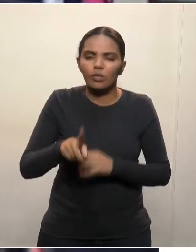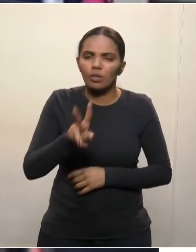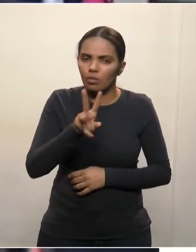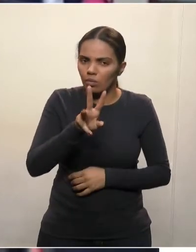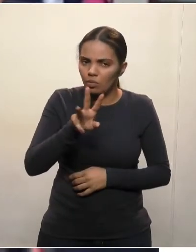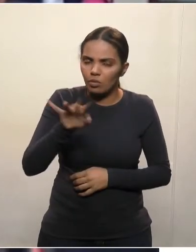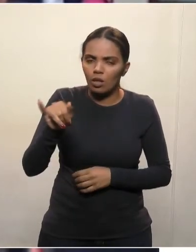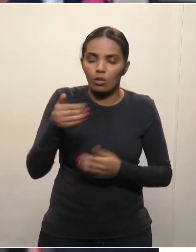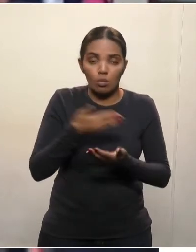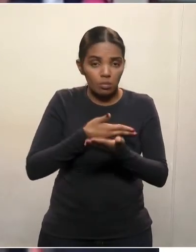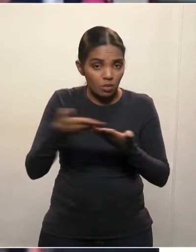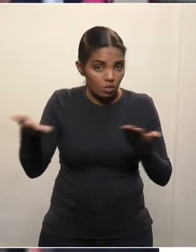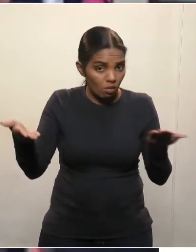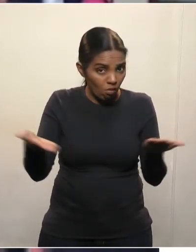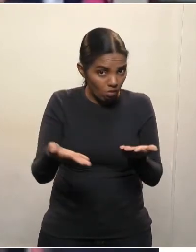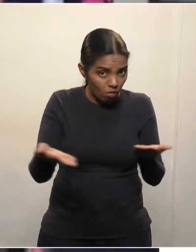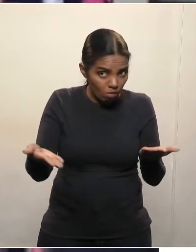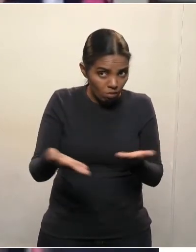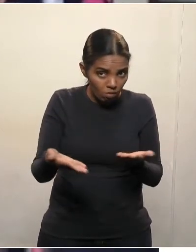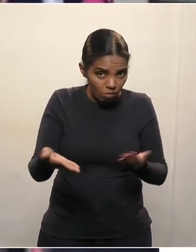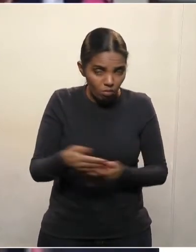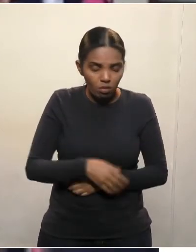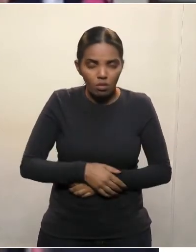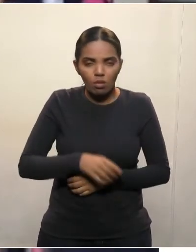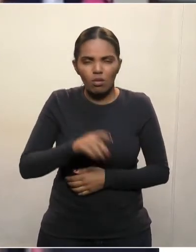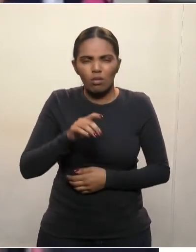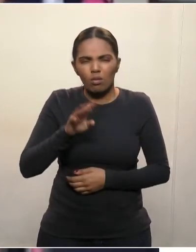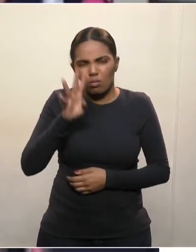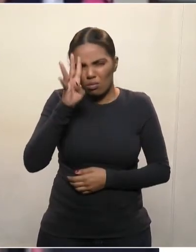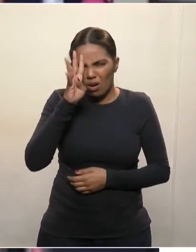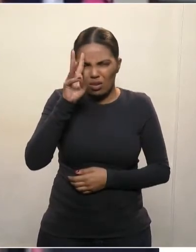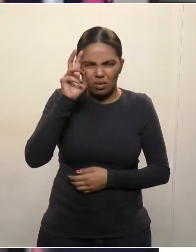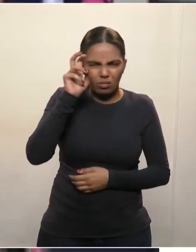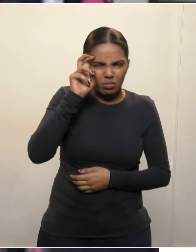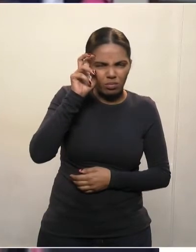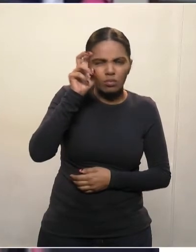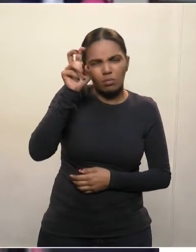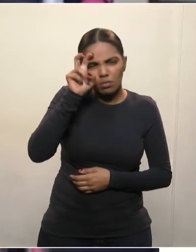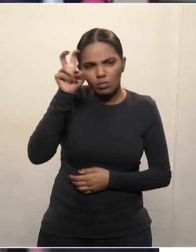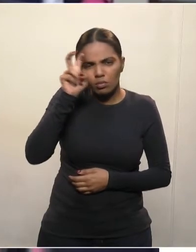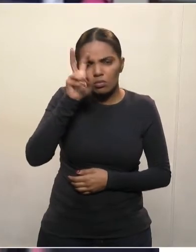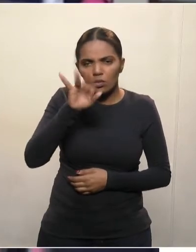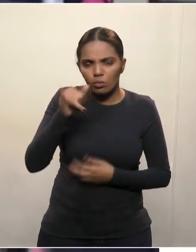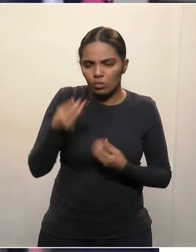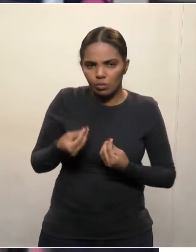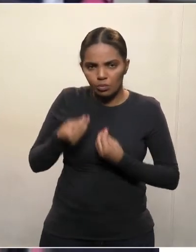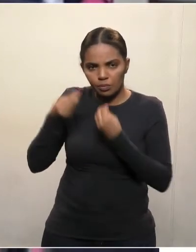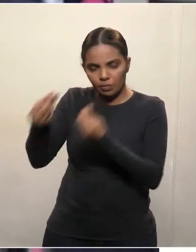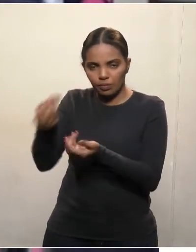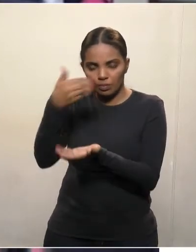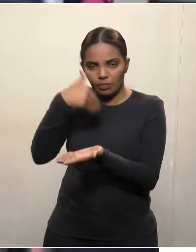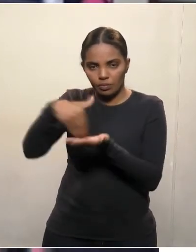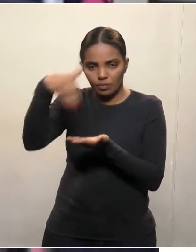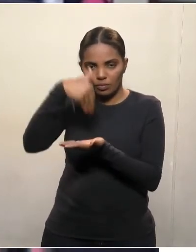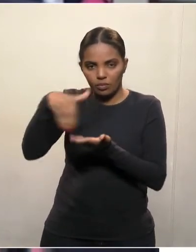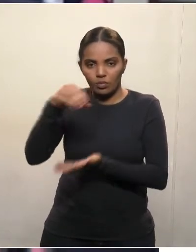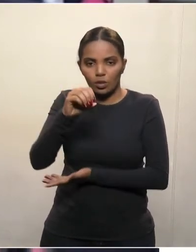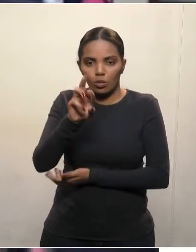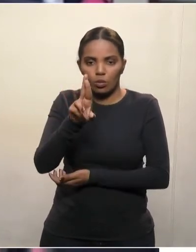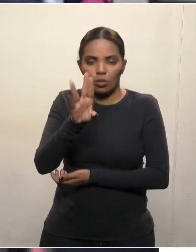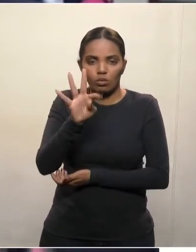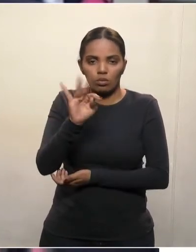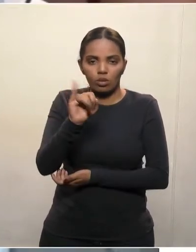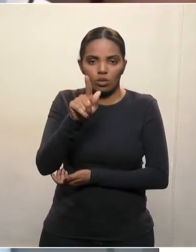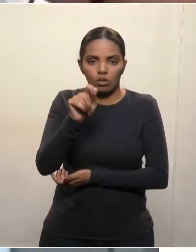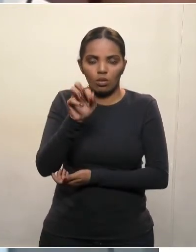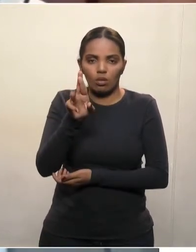se ganhar iniciado agora quarta ou quinta-feira, aliás, na quinta-feira, o secretário foi indicado ao secretário sério.